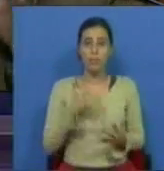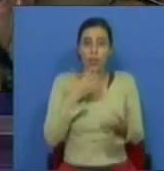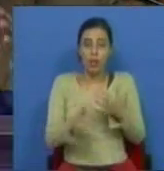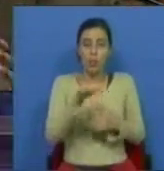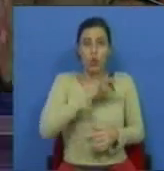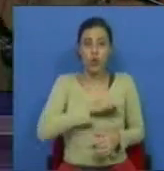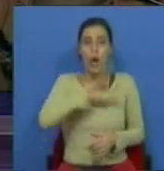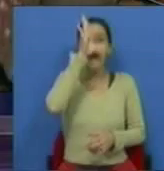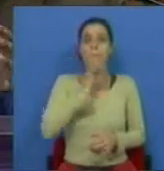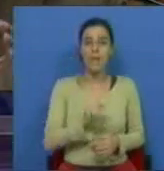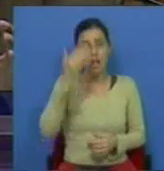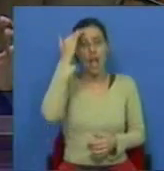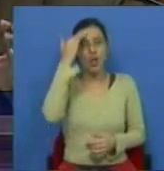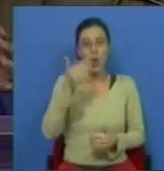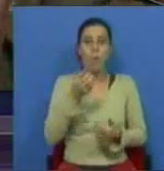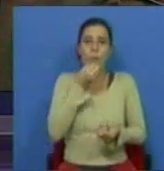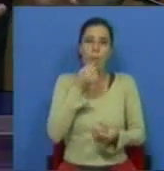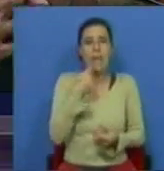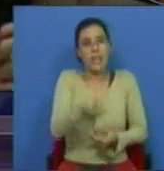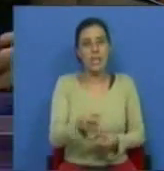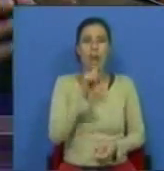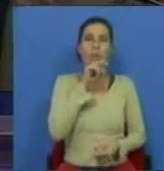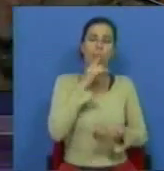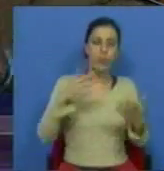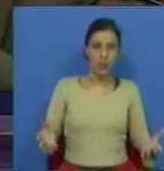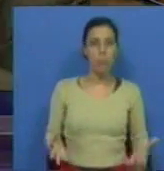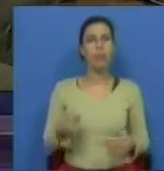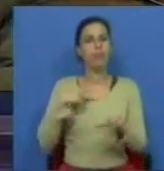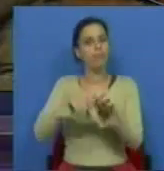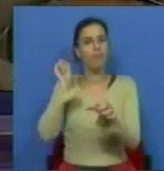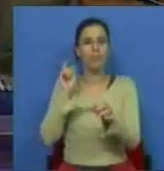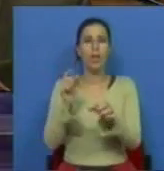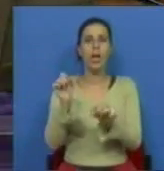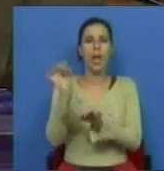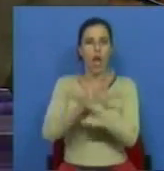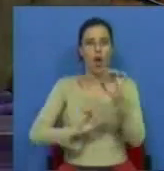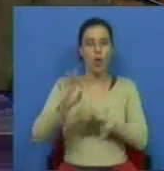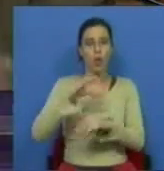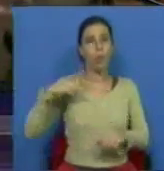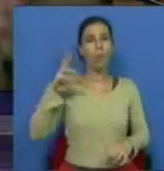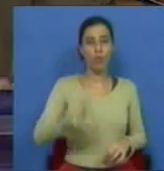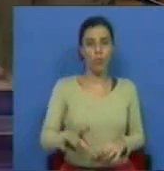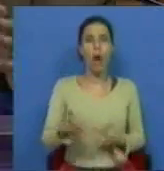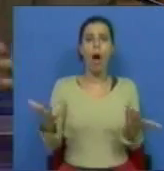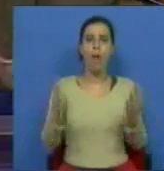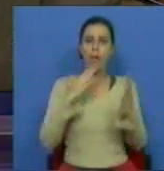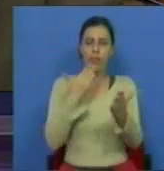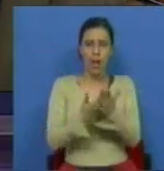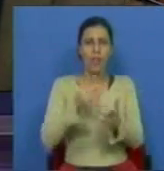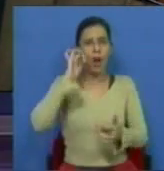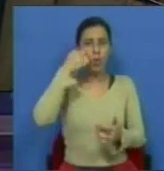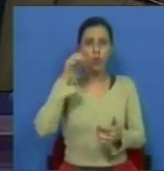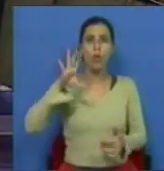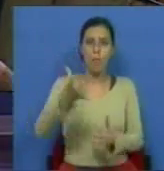especulação que o Sr. Ministro entendeu fazer sobre a possibilidade de saída do euro por parte de Portugal está a ter